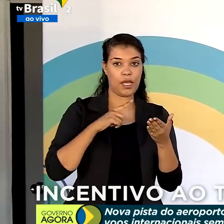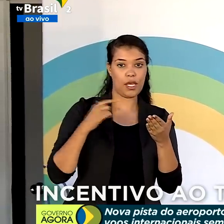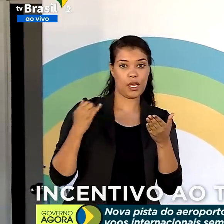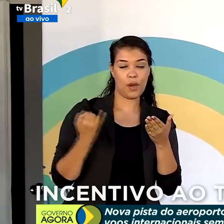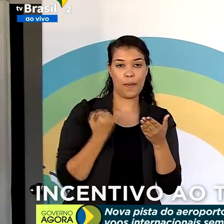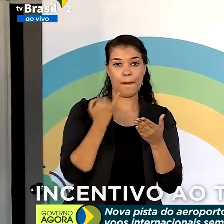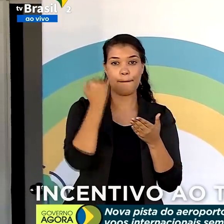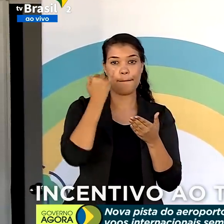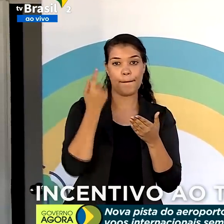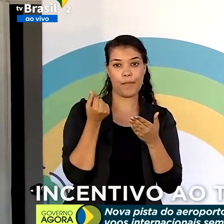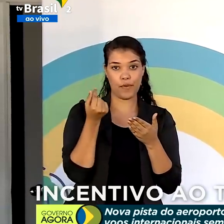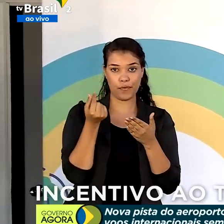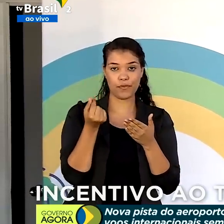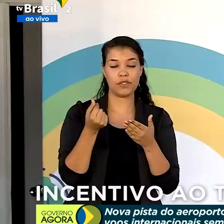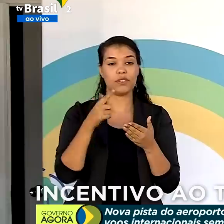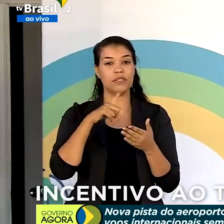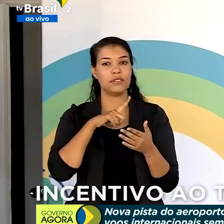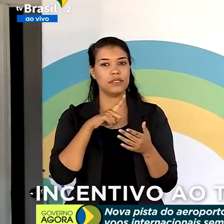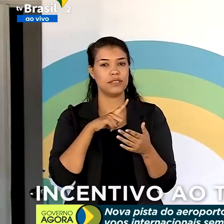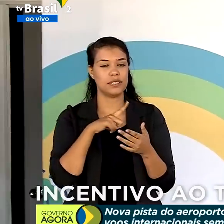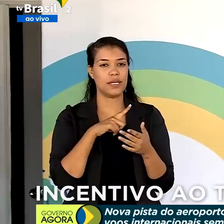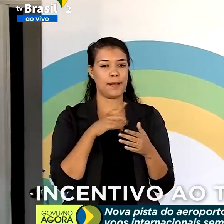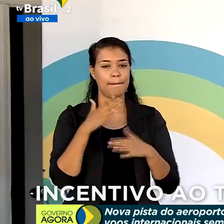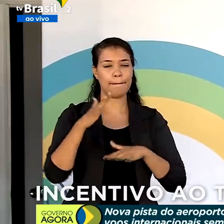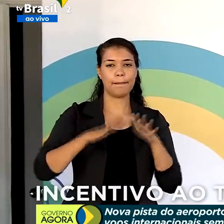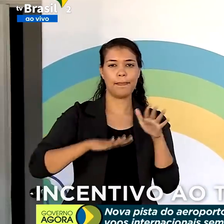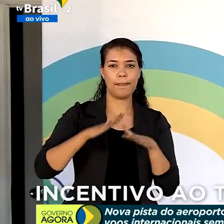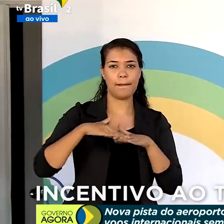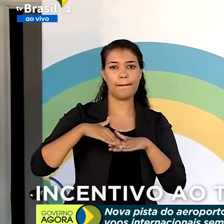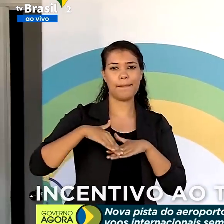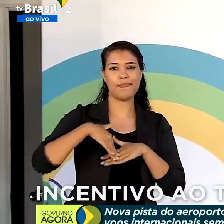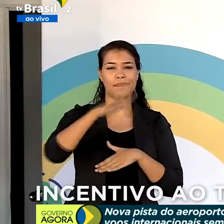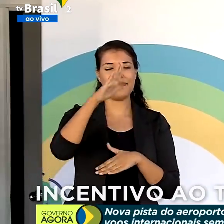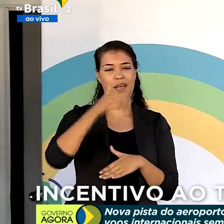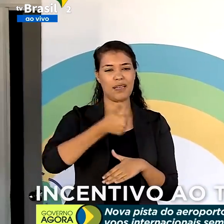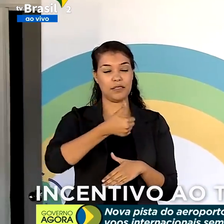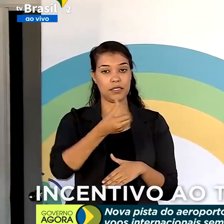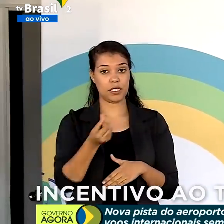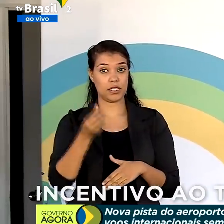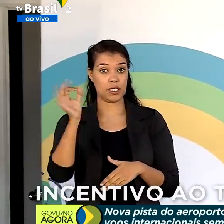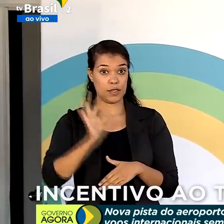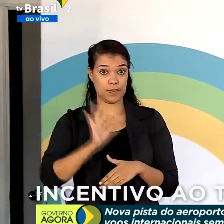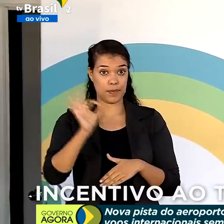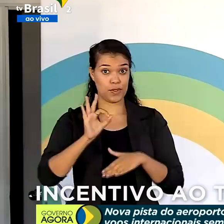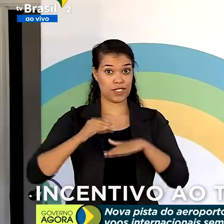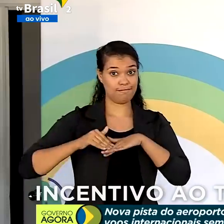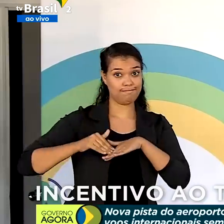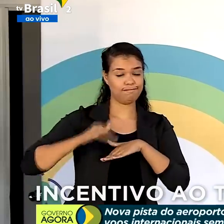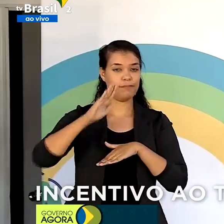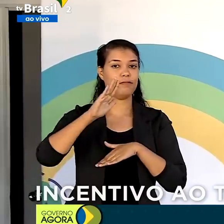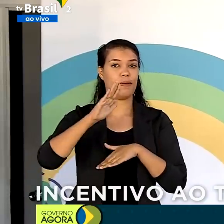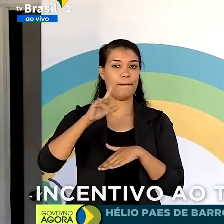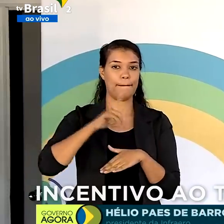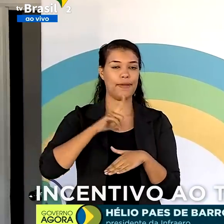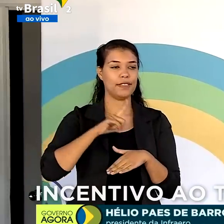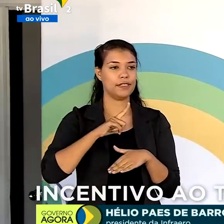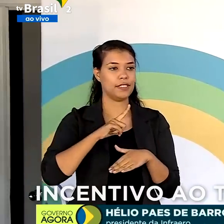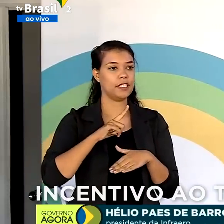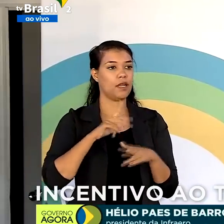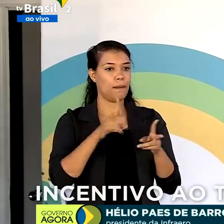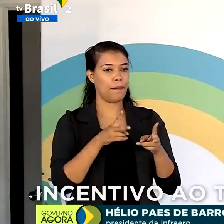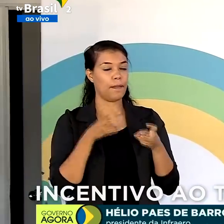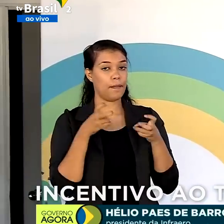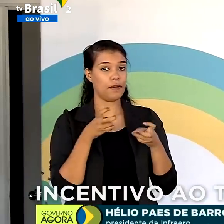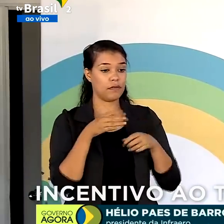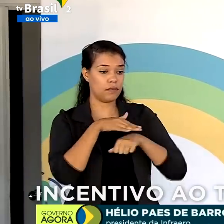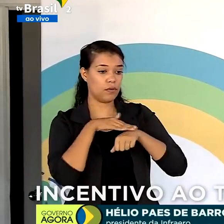ajo de mais de 16%, nós poderemos ver. E o que eu conversava com o